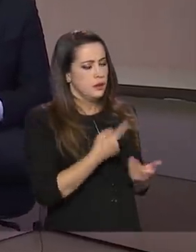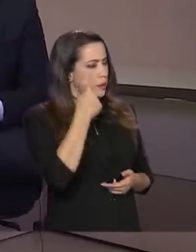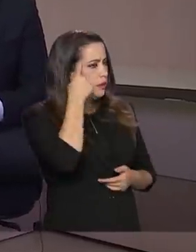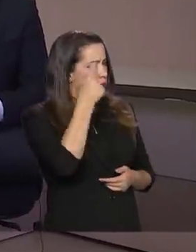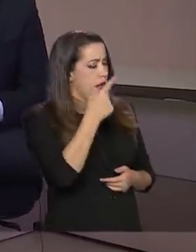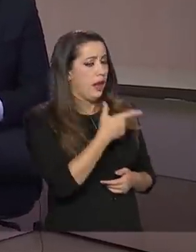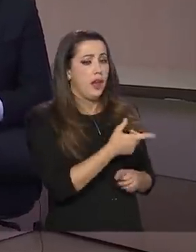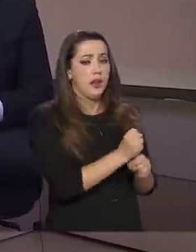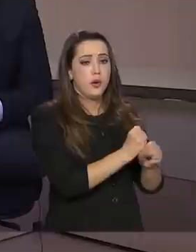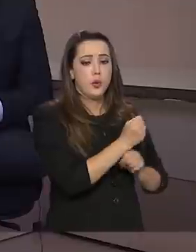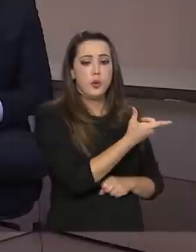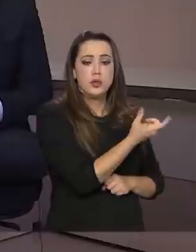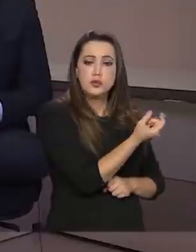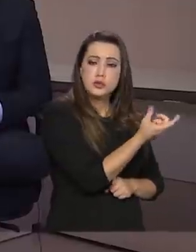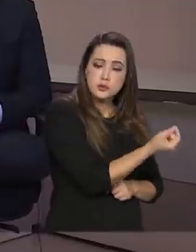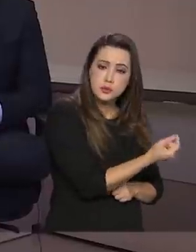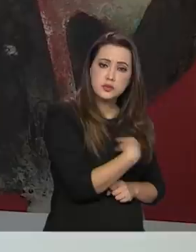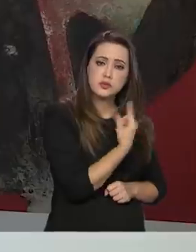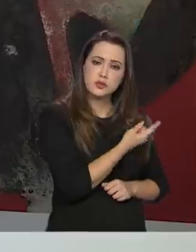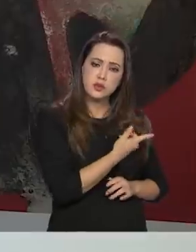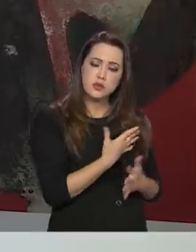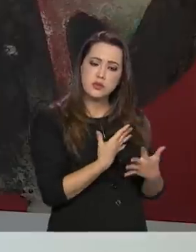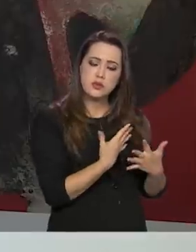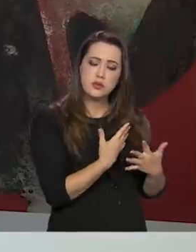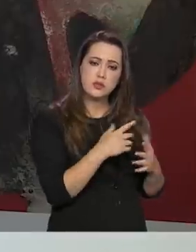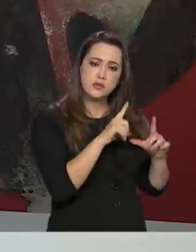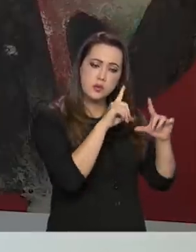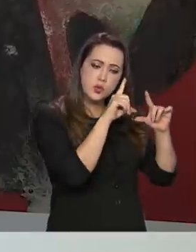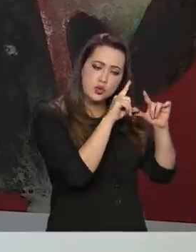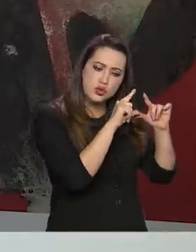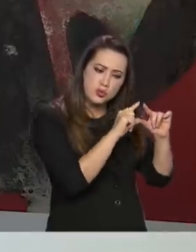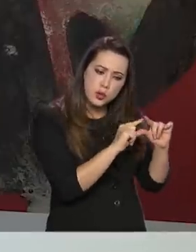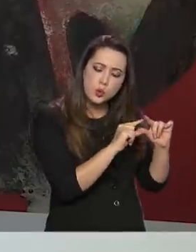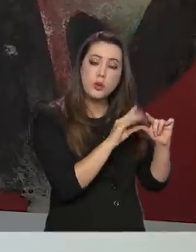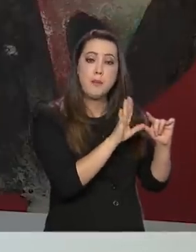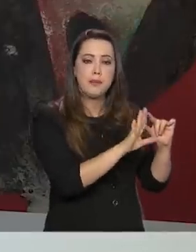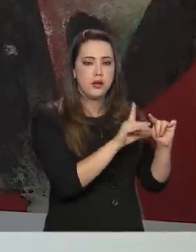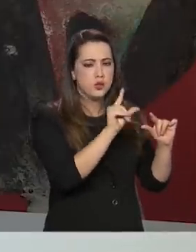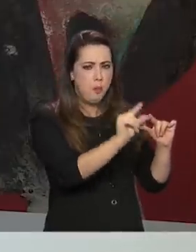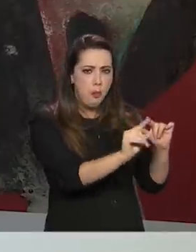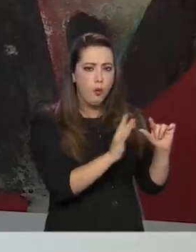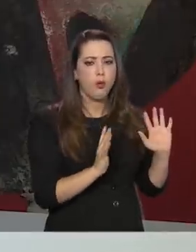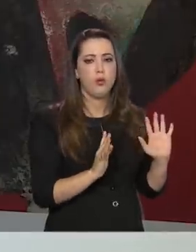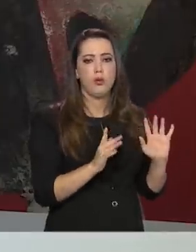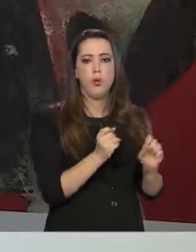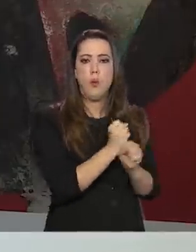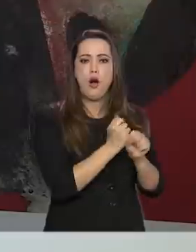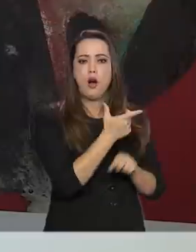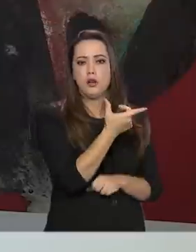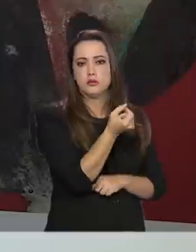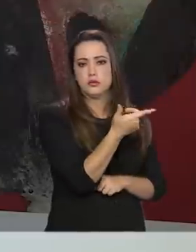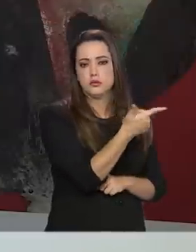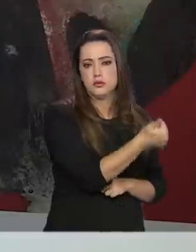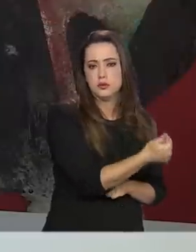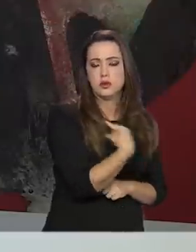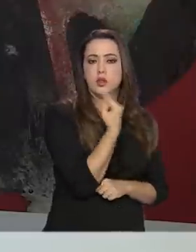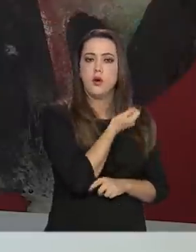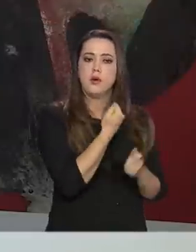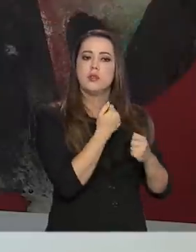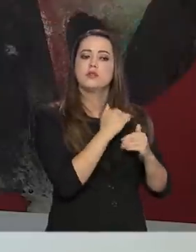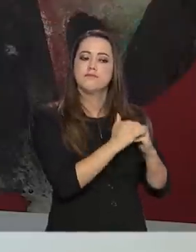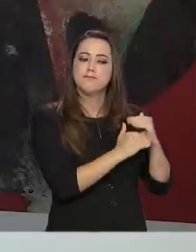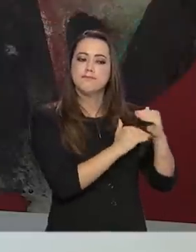é que em 2020 nós vamos cair menos do que, de fato, se previa que ia cair. Em 2021, não há dúvida que nós teremos